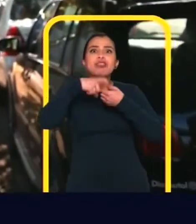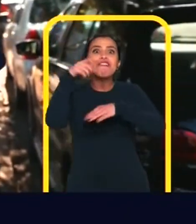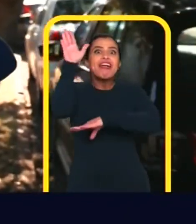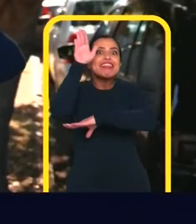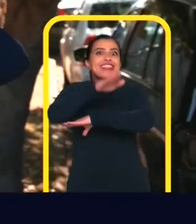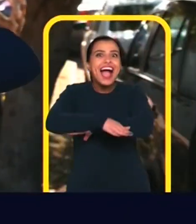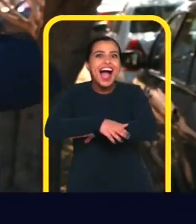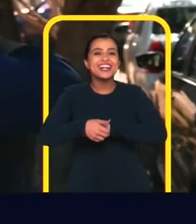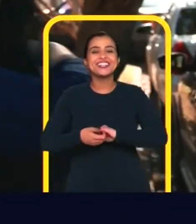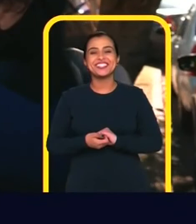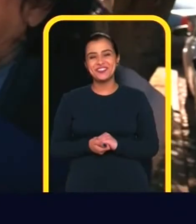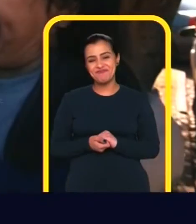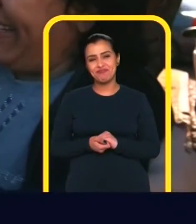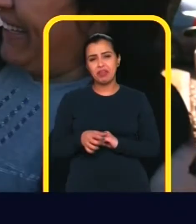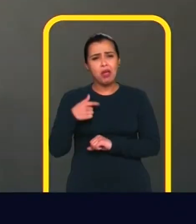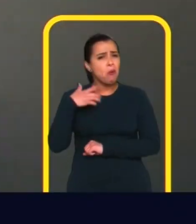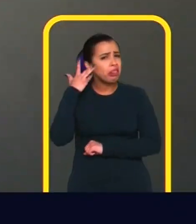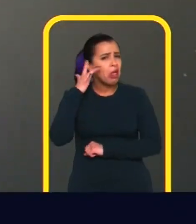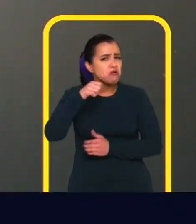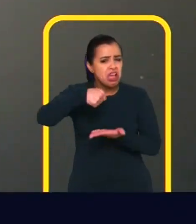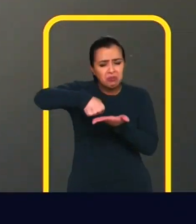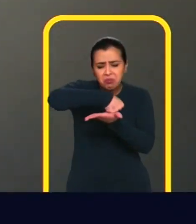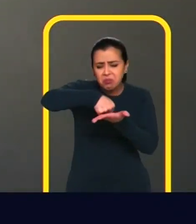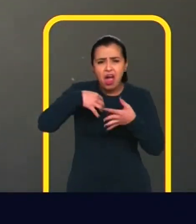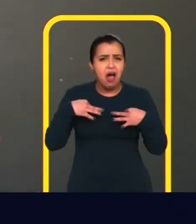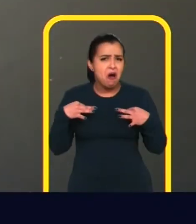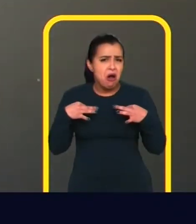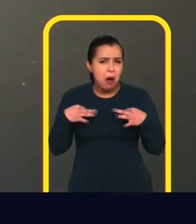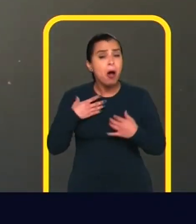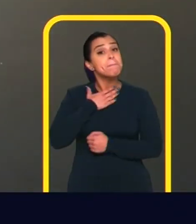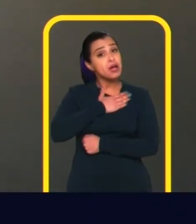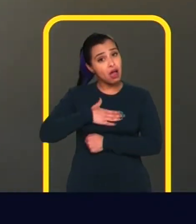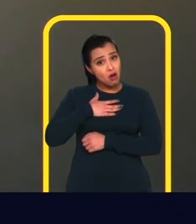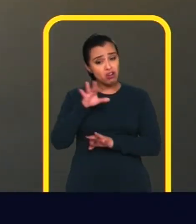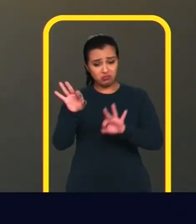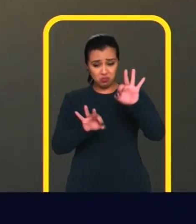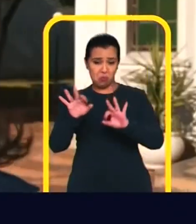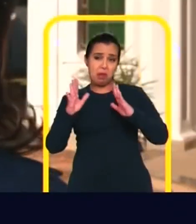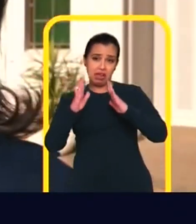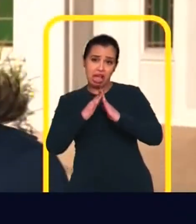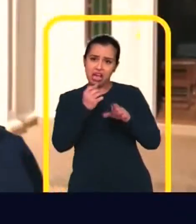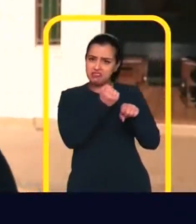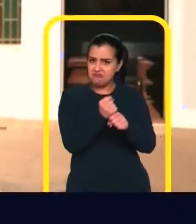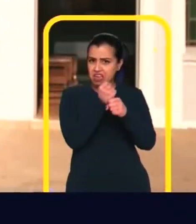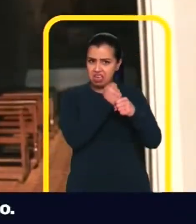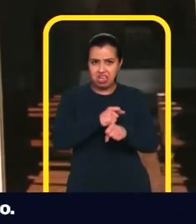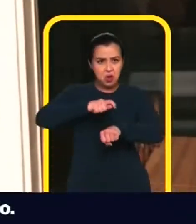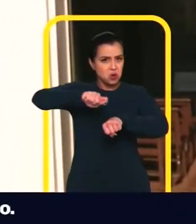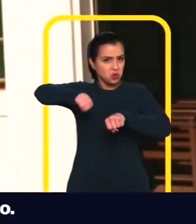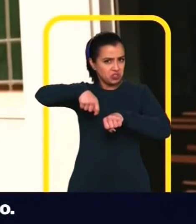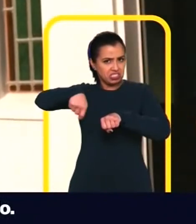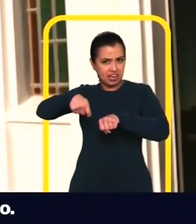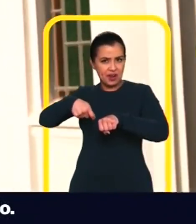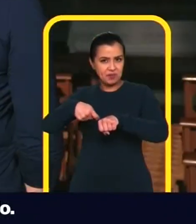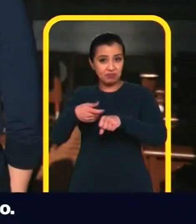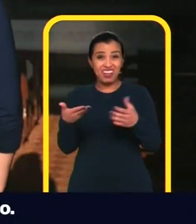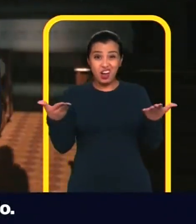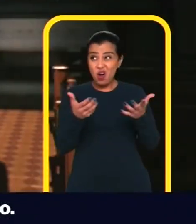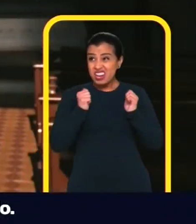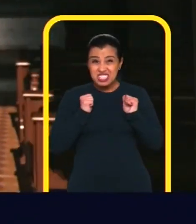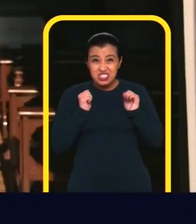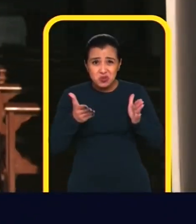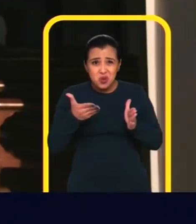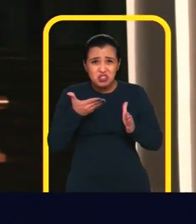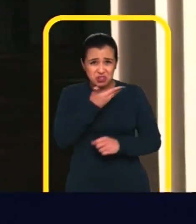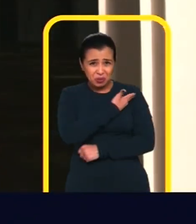sei passar roupa Gosto de arrumar casa, de varrer, de cozinhar A postura do presidente chocou todo mundo